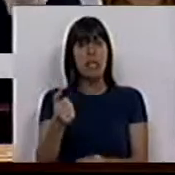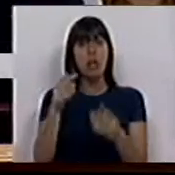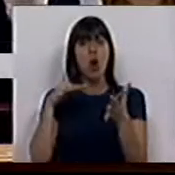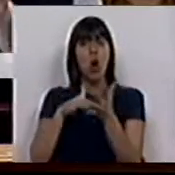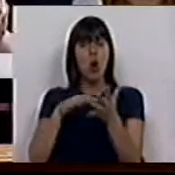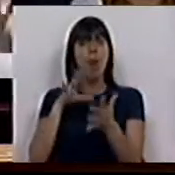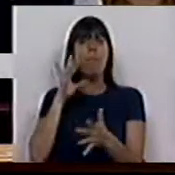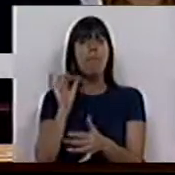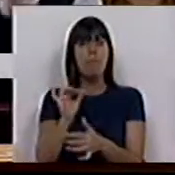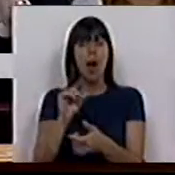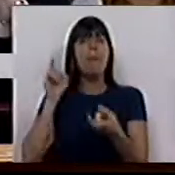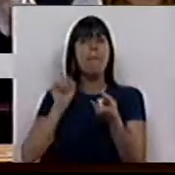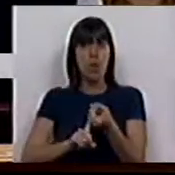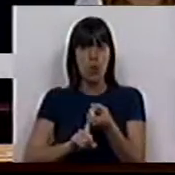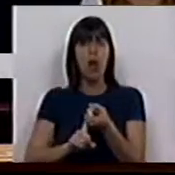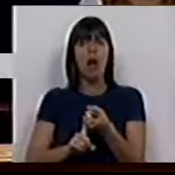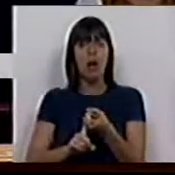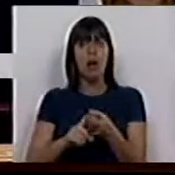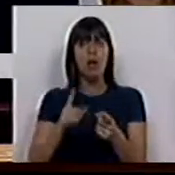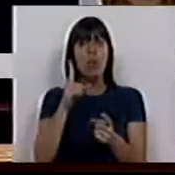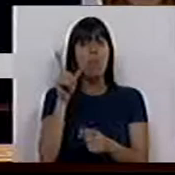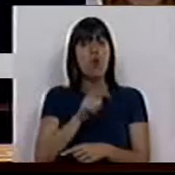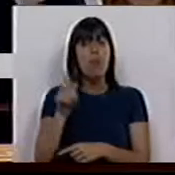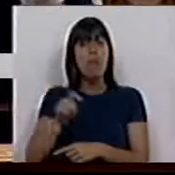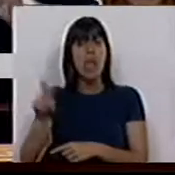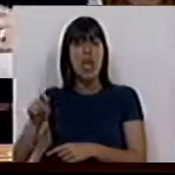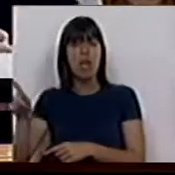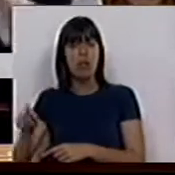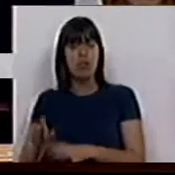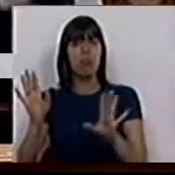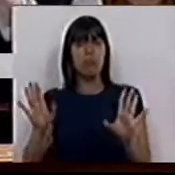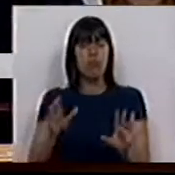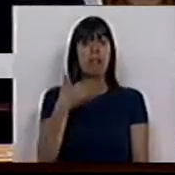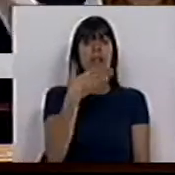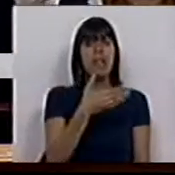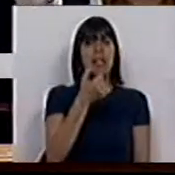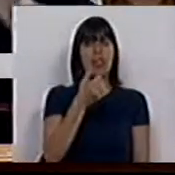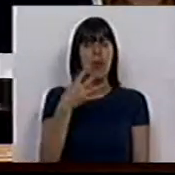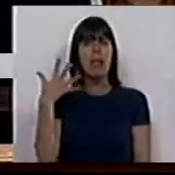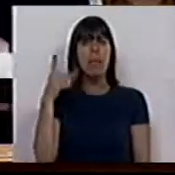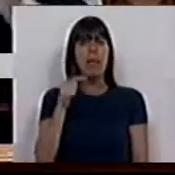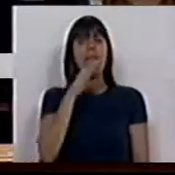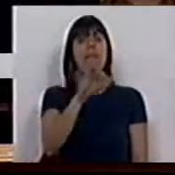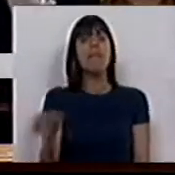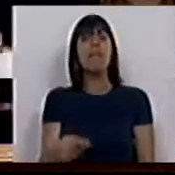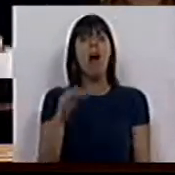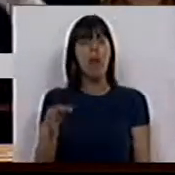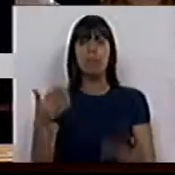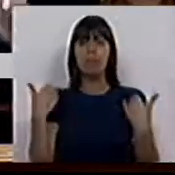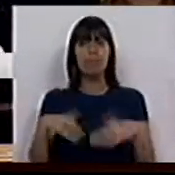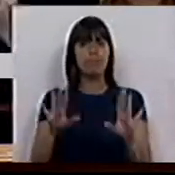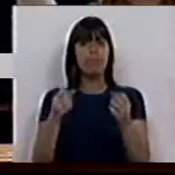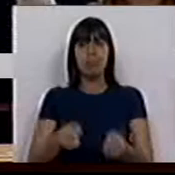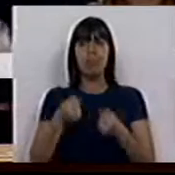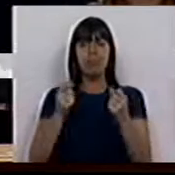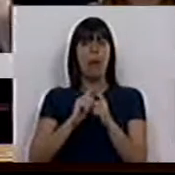contas bancárias penhoradas por mês. Por mês. 150 mil famílias deixaram